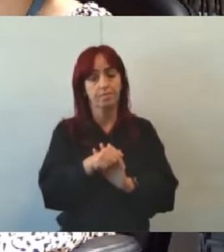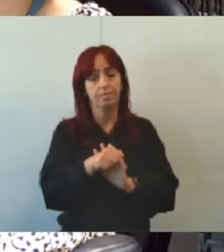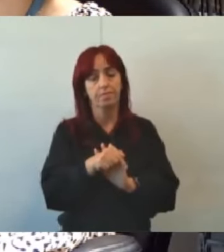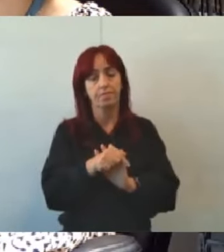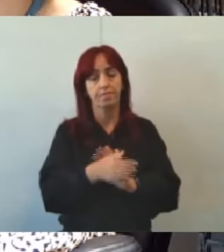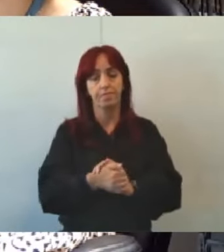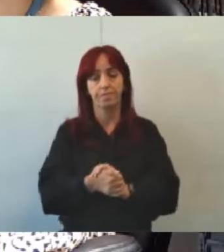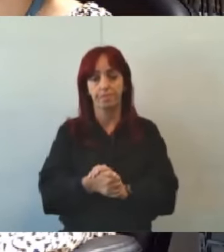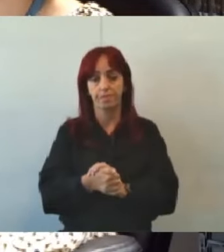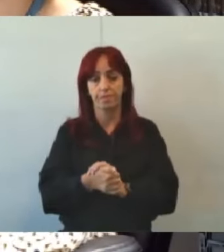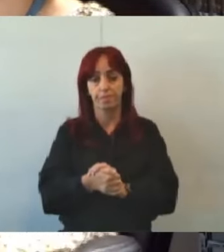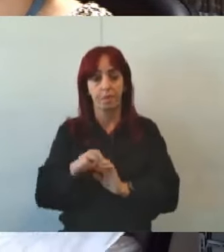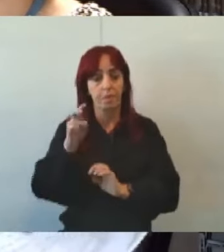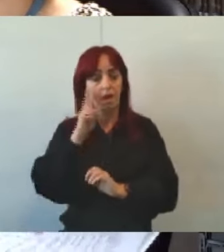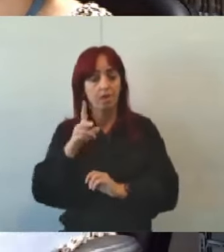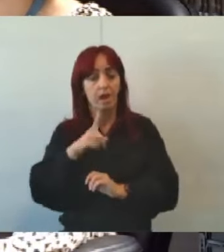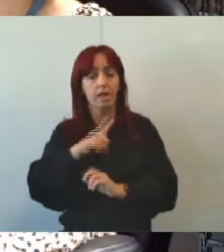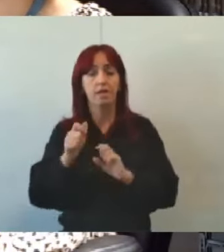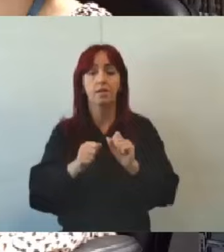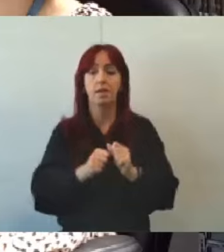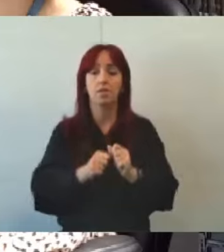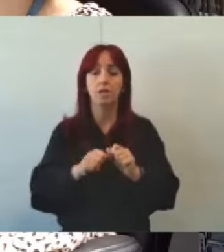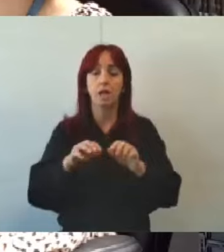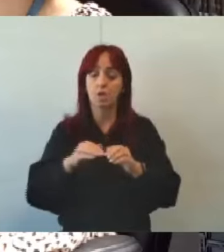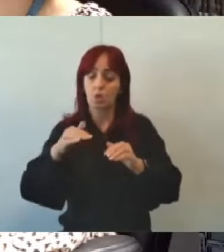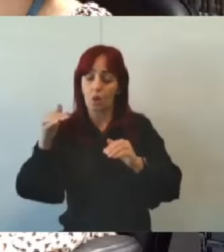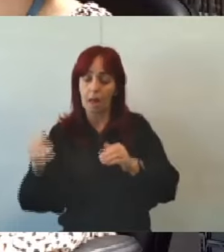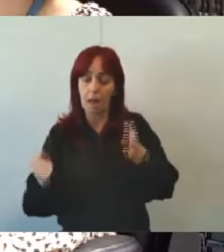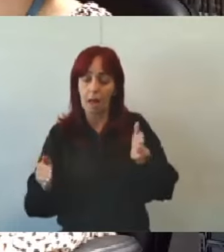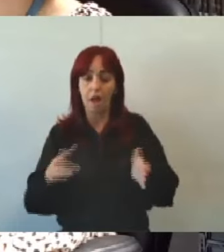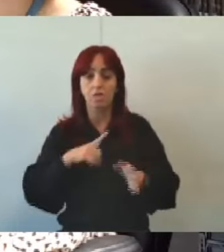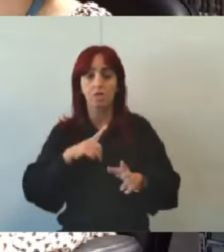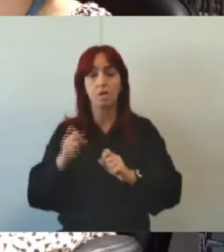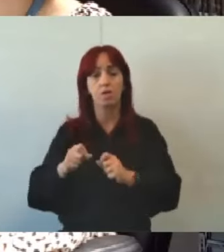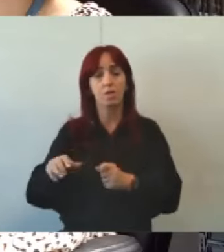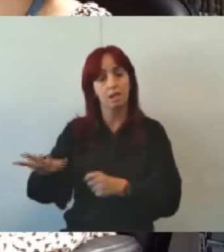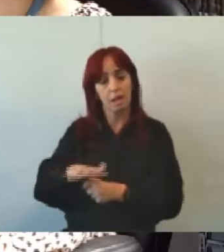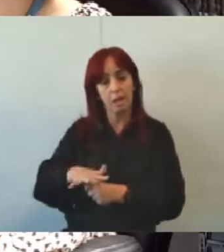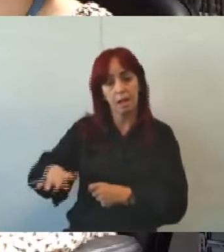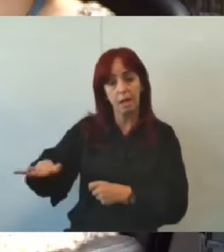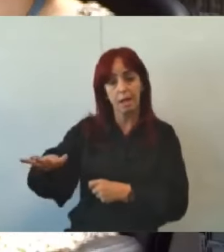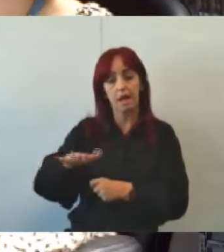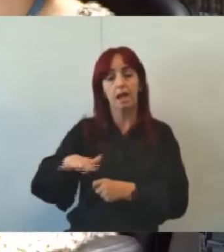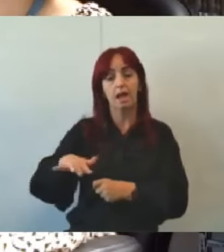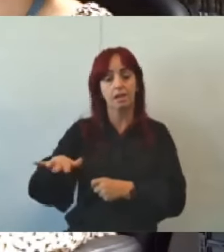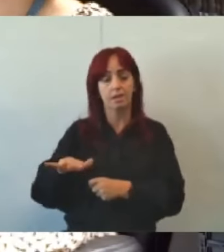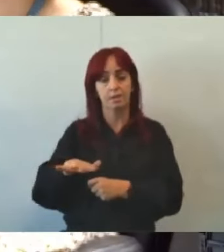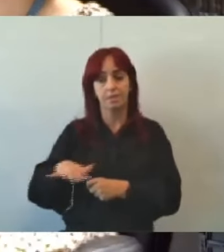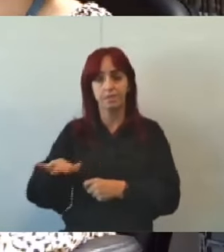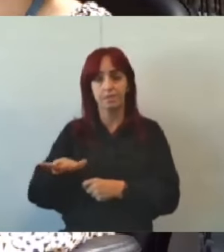próprias a gente vê que eles tem doado às vezes cedido espaços para a sociedade civil as